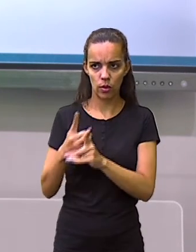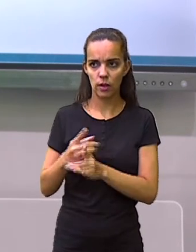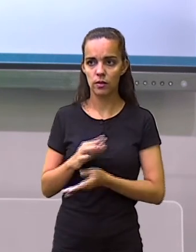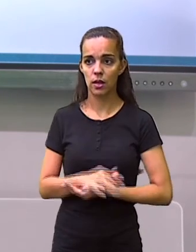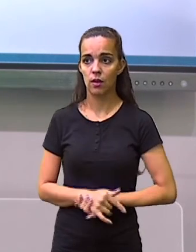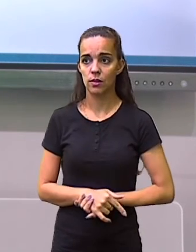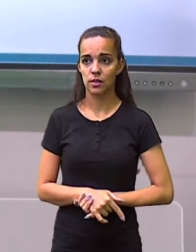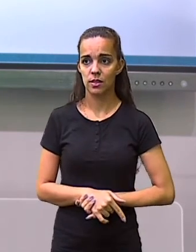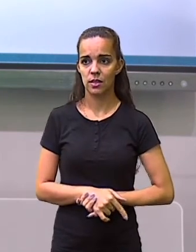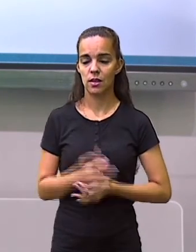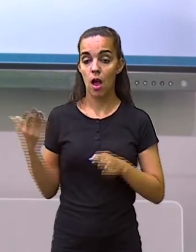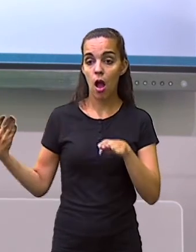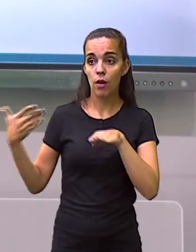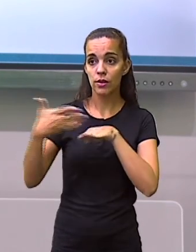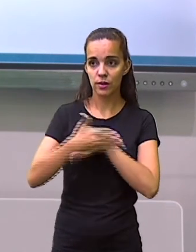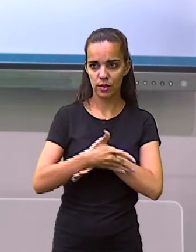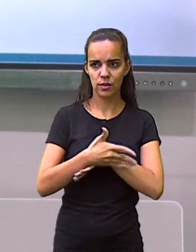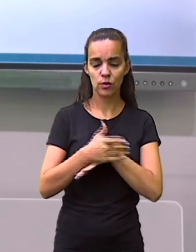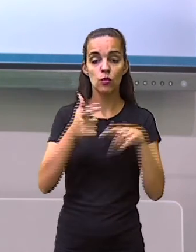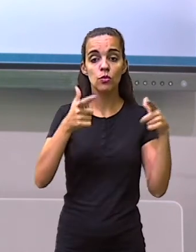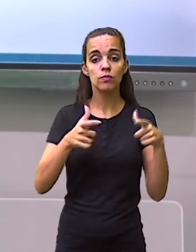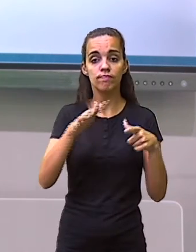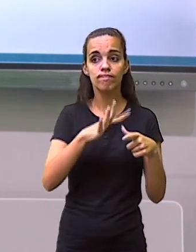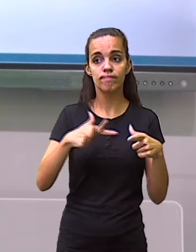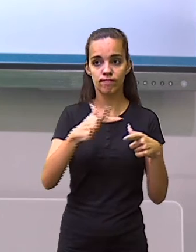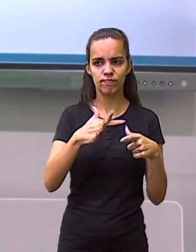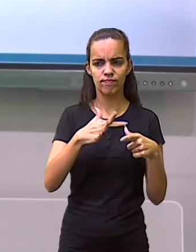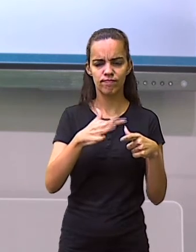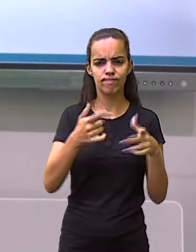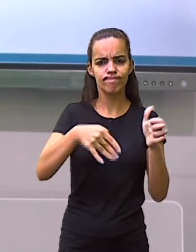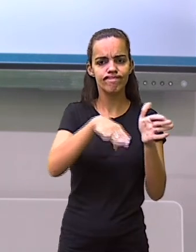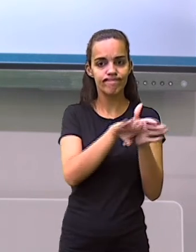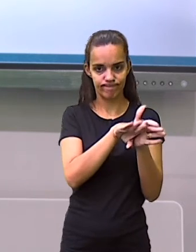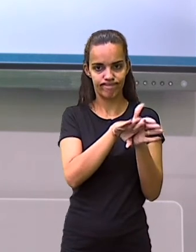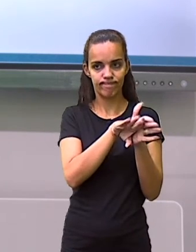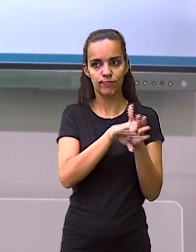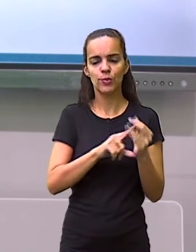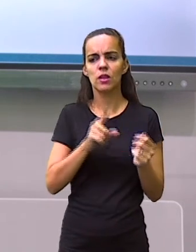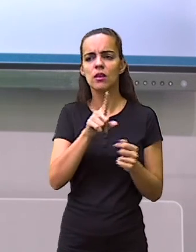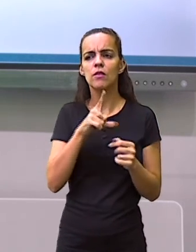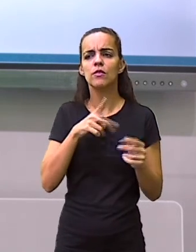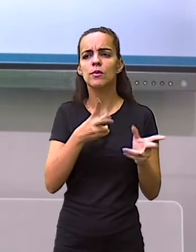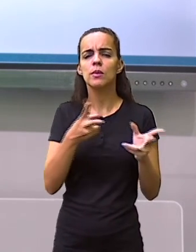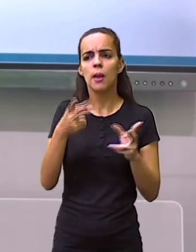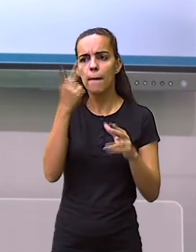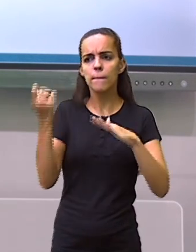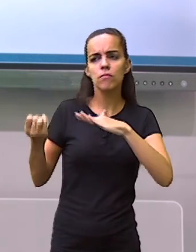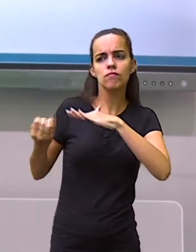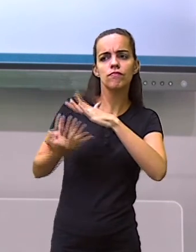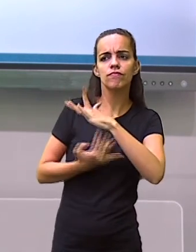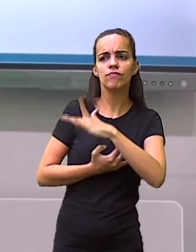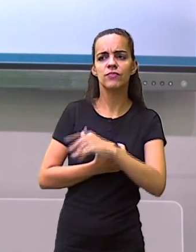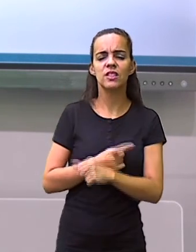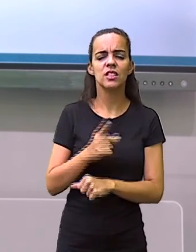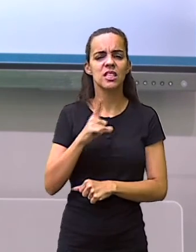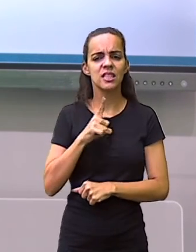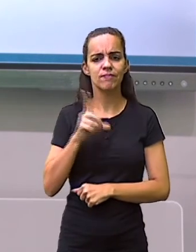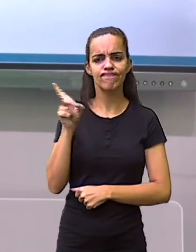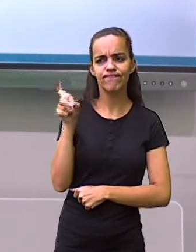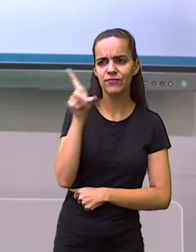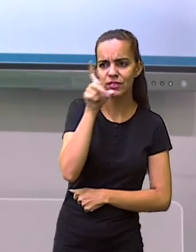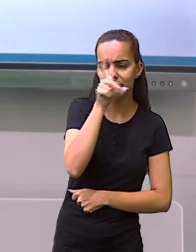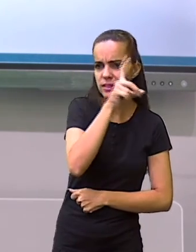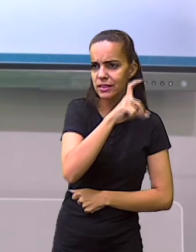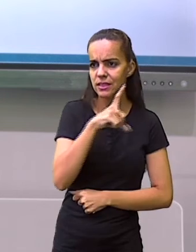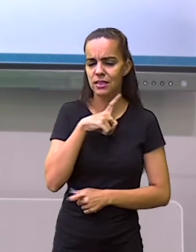lá. Ao chegar em seu local de destino, muitas vezes, o migrante passa por dificuldades